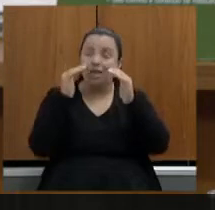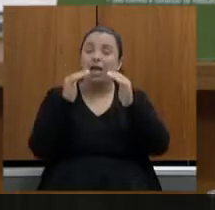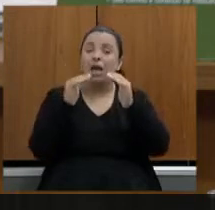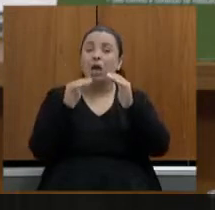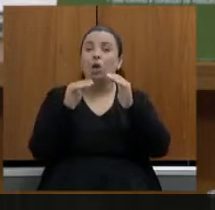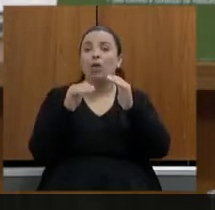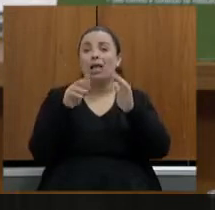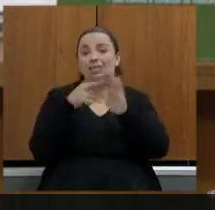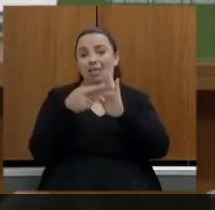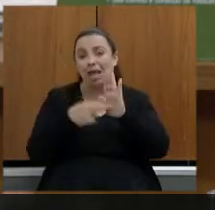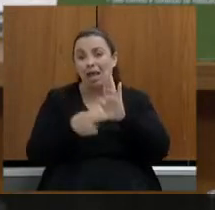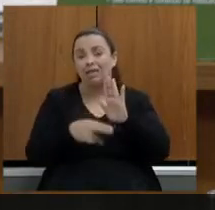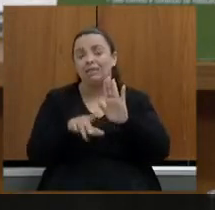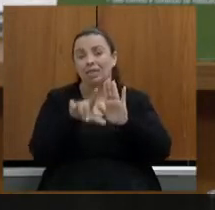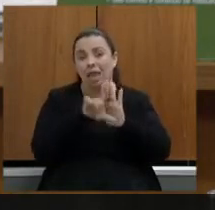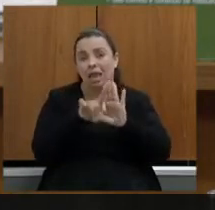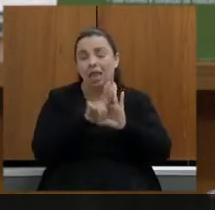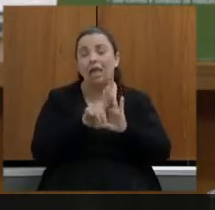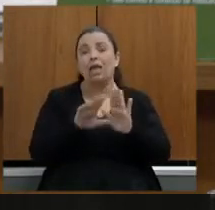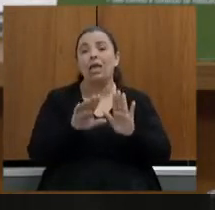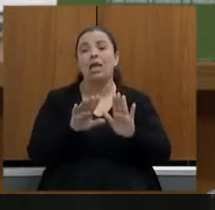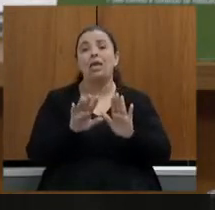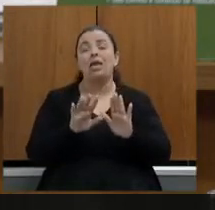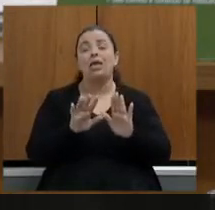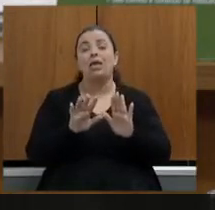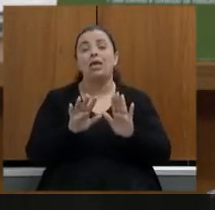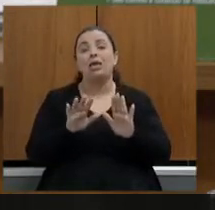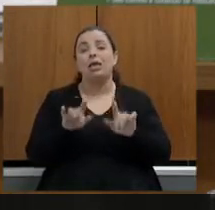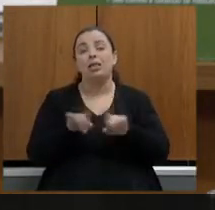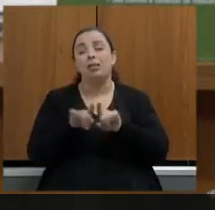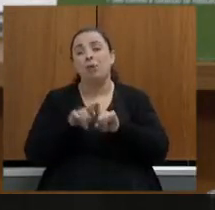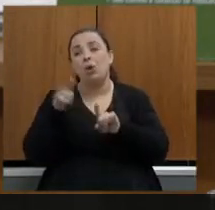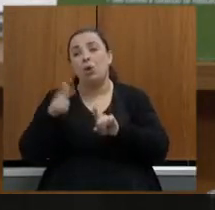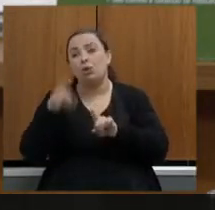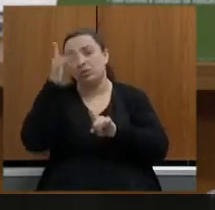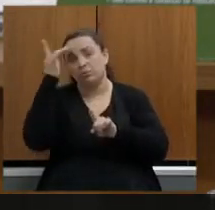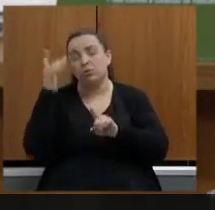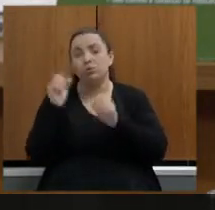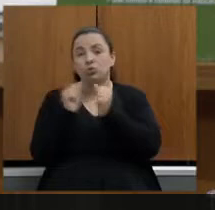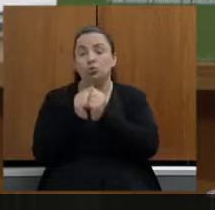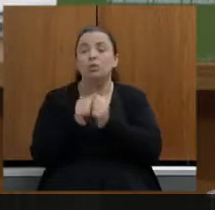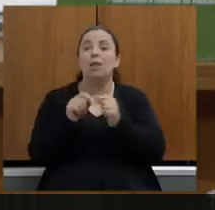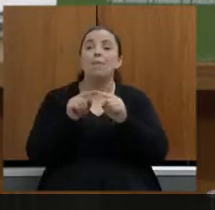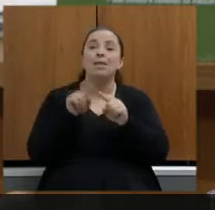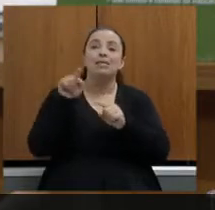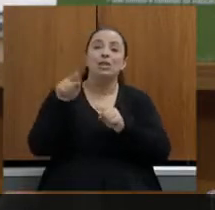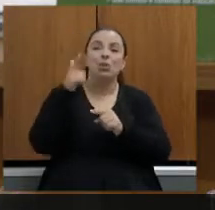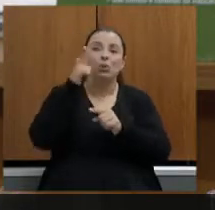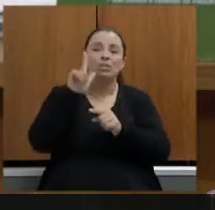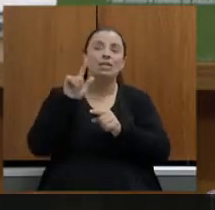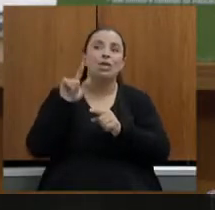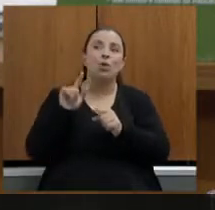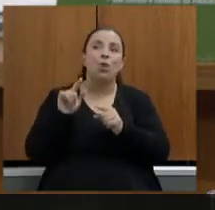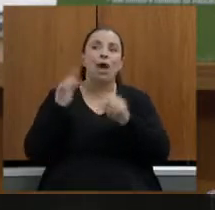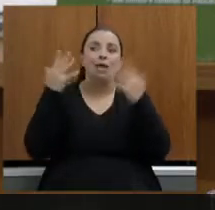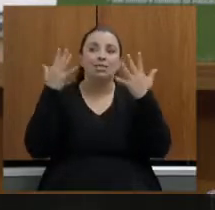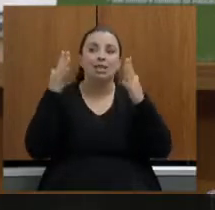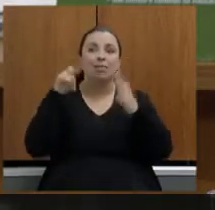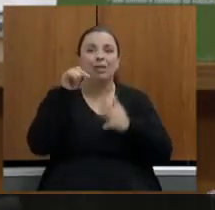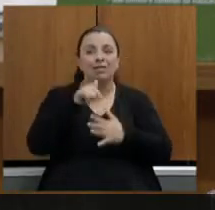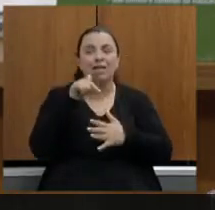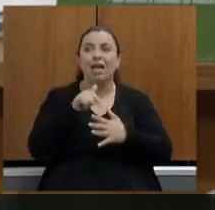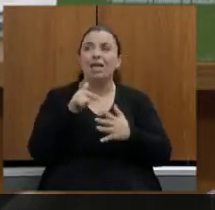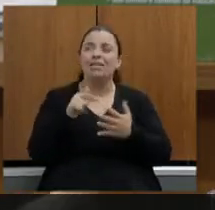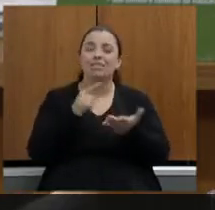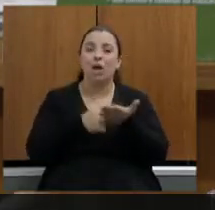e junto com os outros envolvidos permitiu a celebração do acordo para uma reparação mais pronta